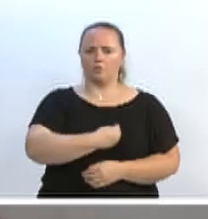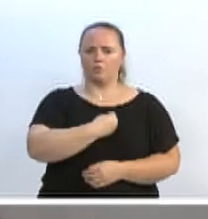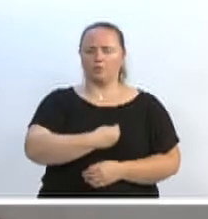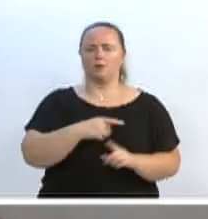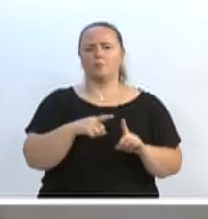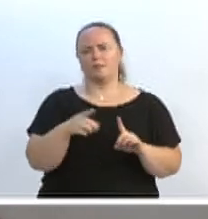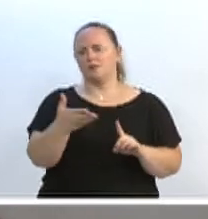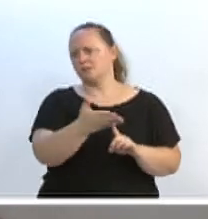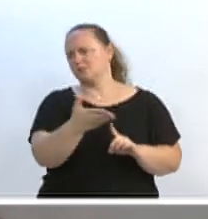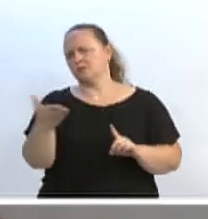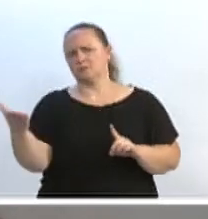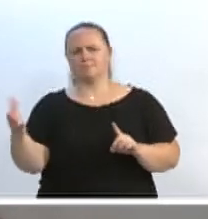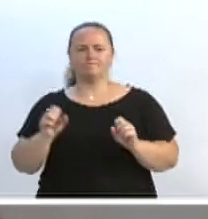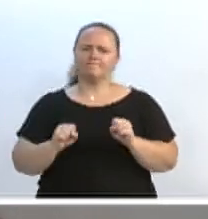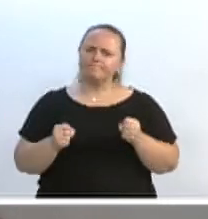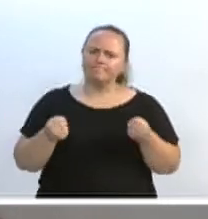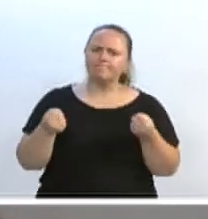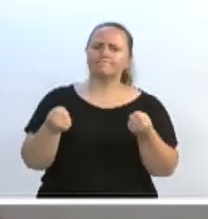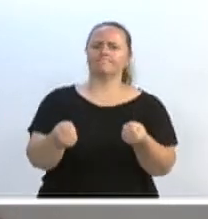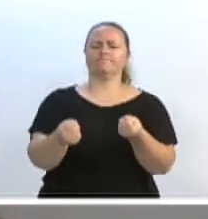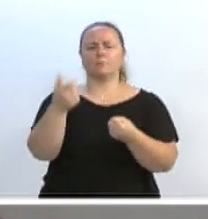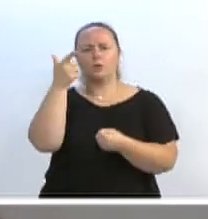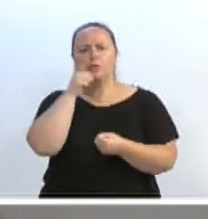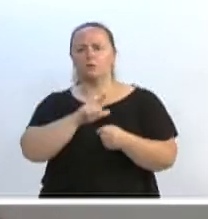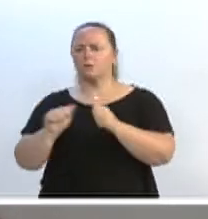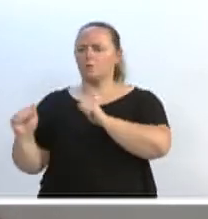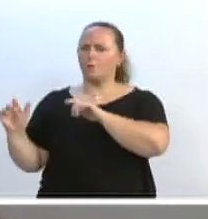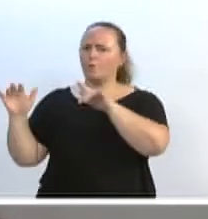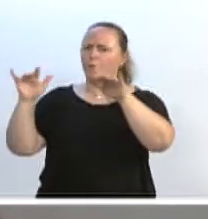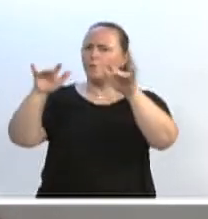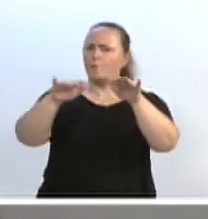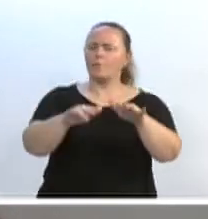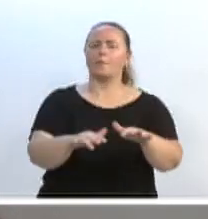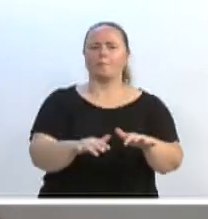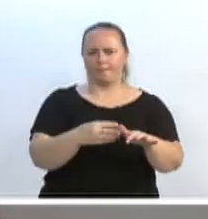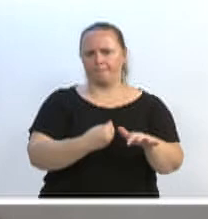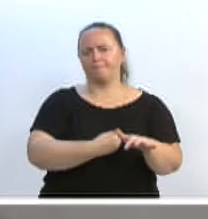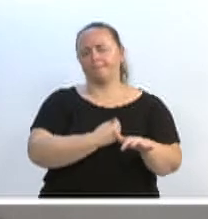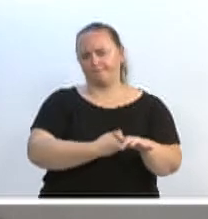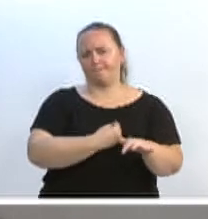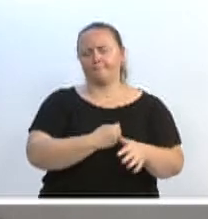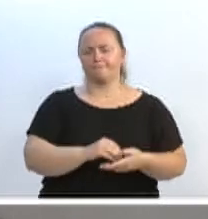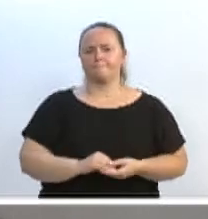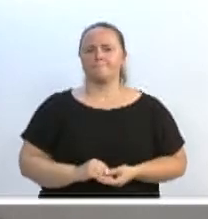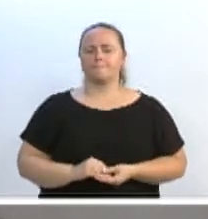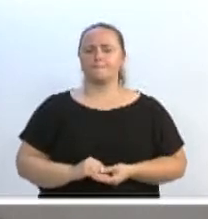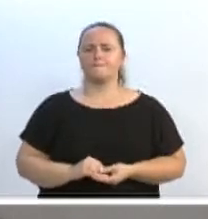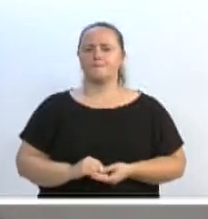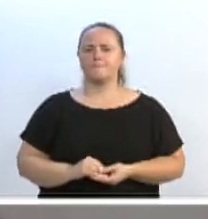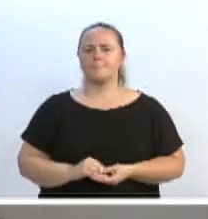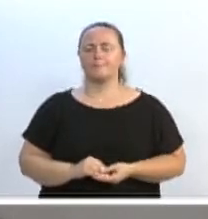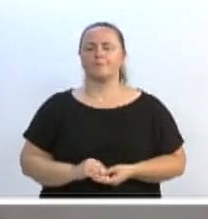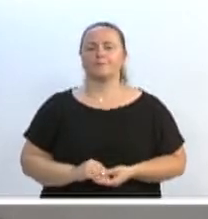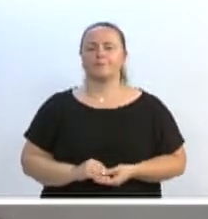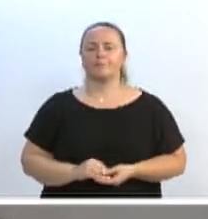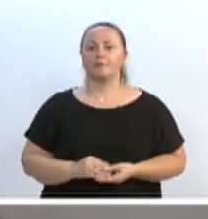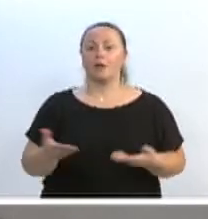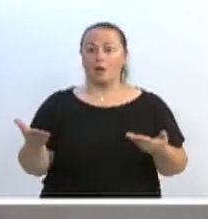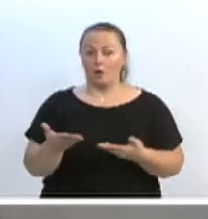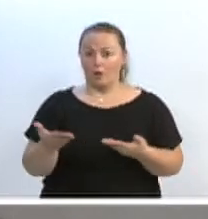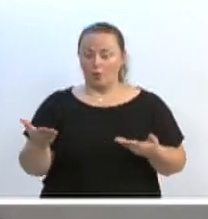vocês fizessem um esforço para que nós possamos estar aí com as presenças dos senhores. E hoje, à tarde, estive presente